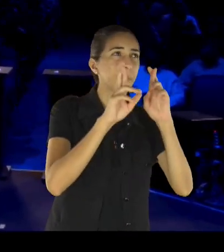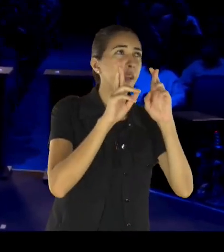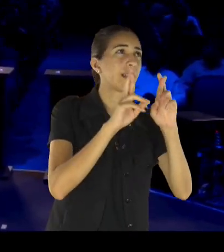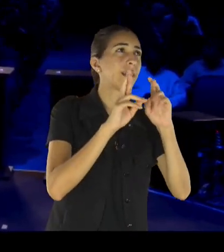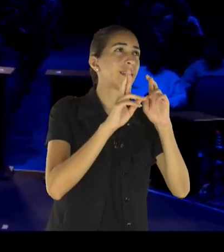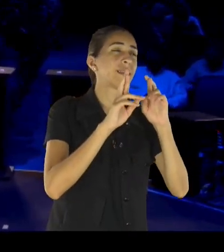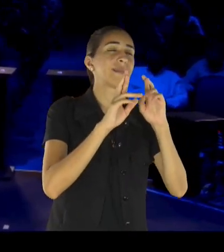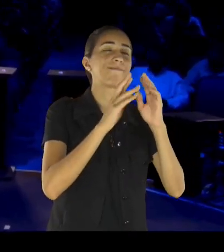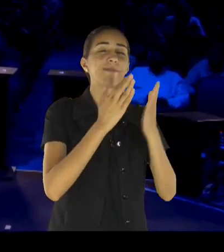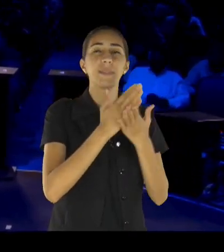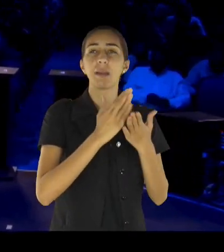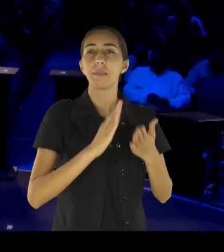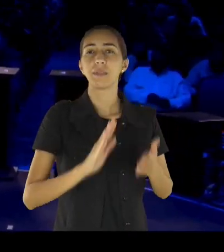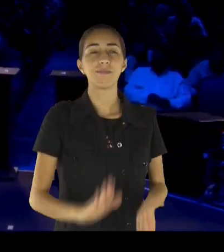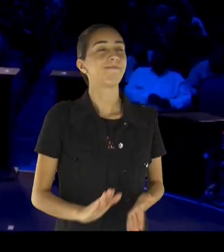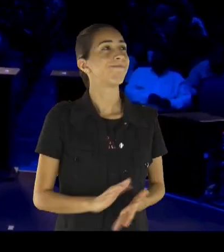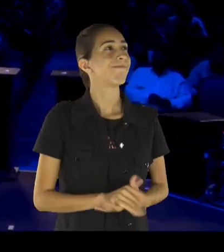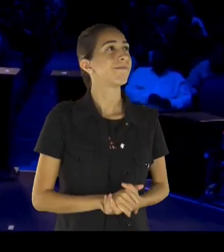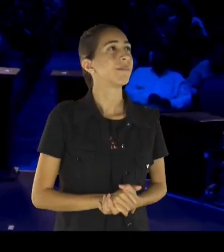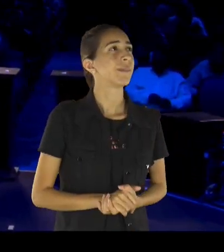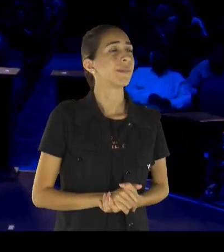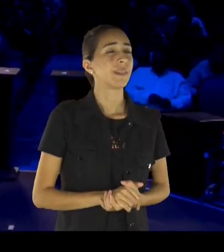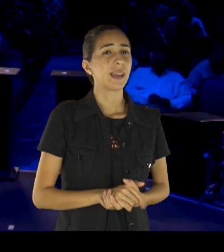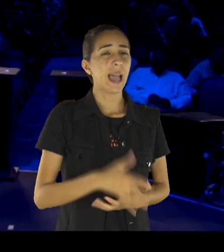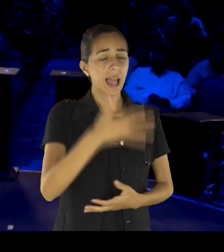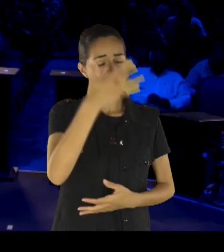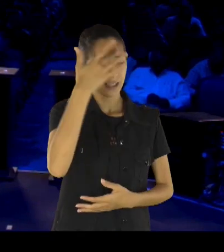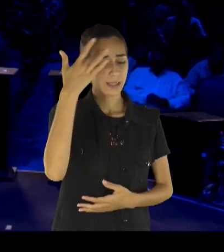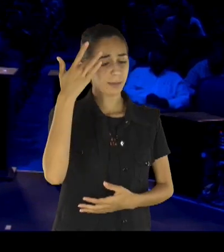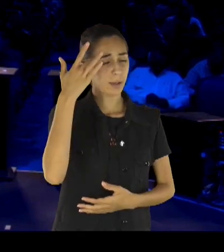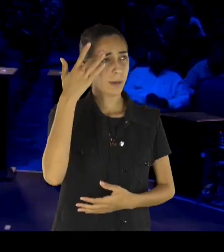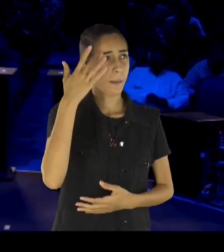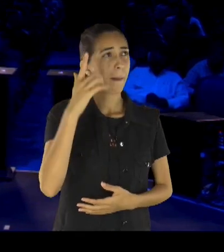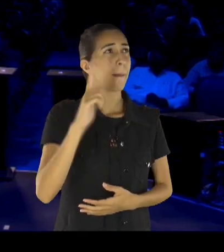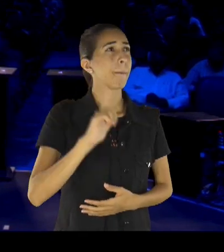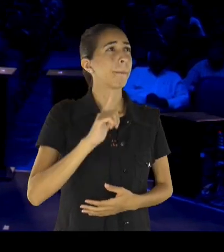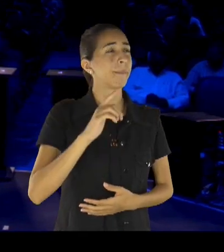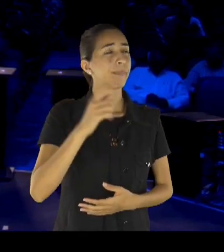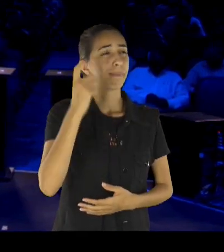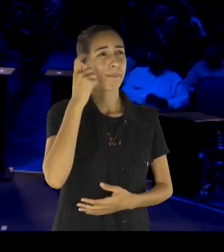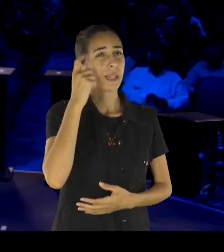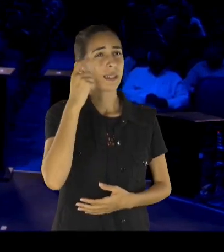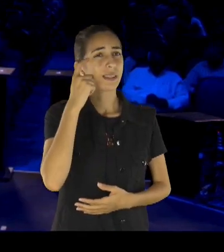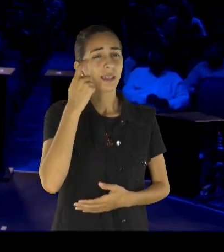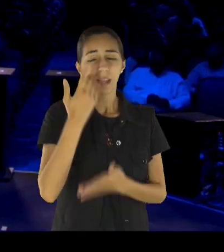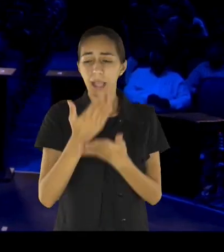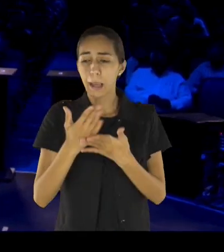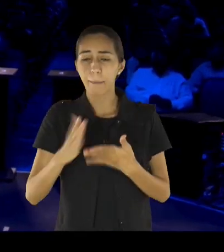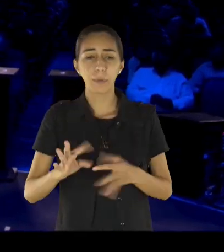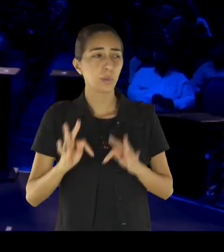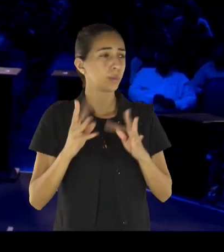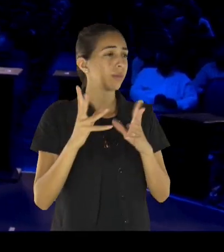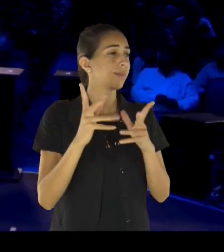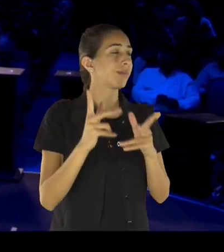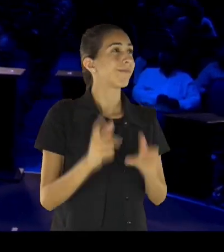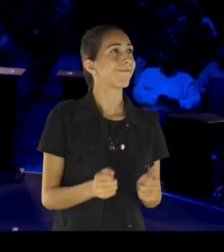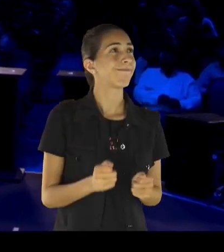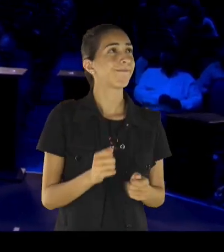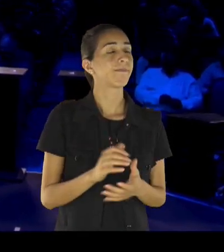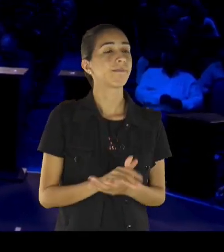pensam que, está tudo, acabado, e que é uma rua, um túnel, sem saída,